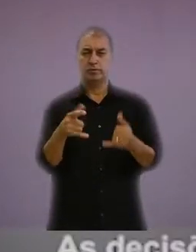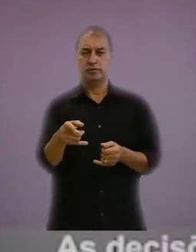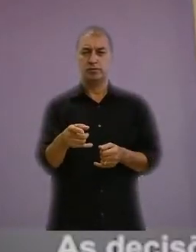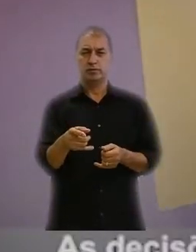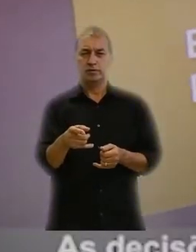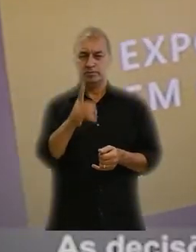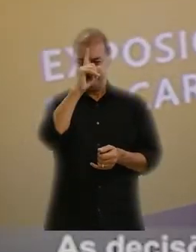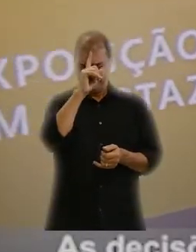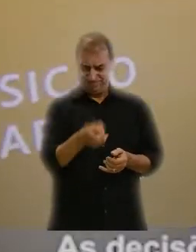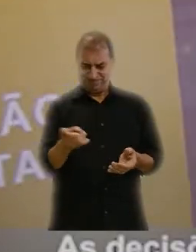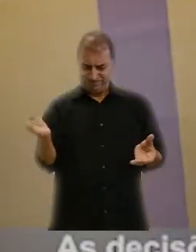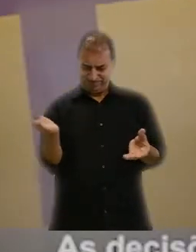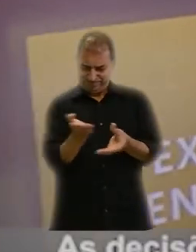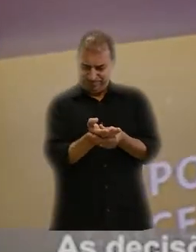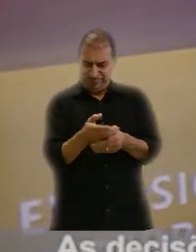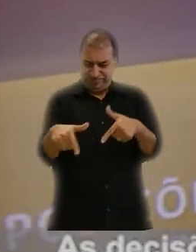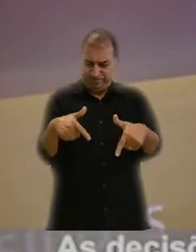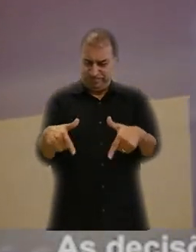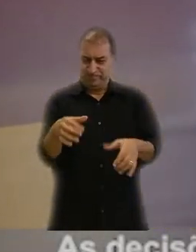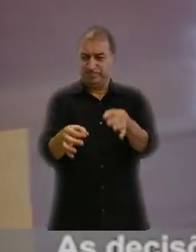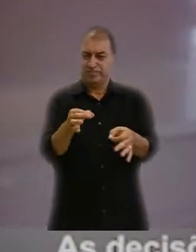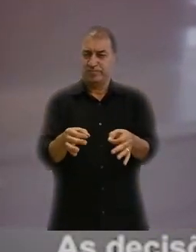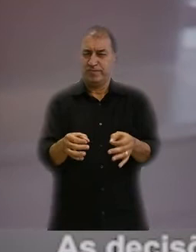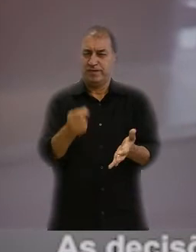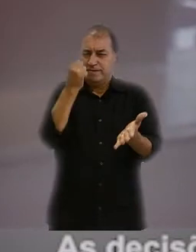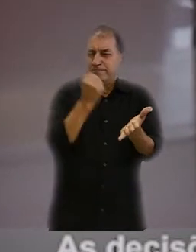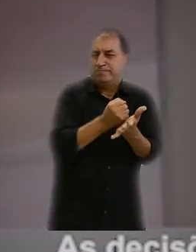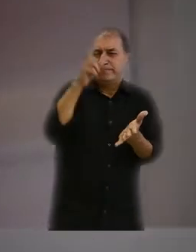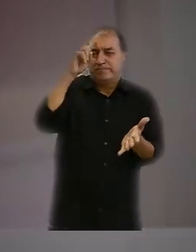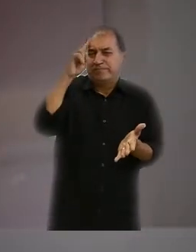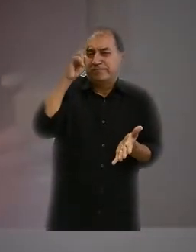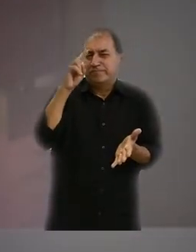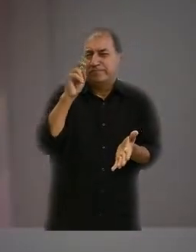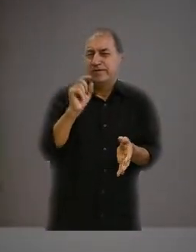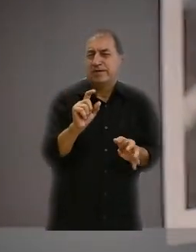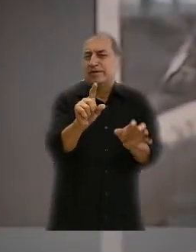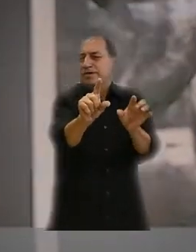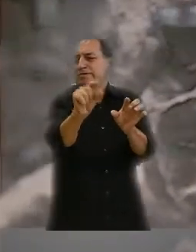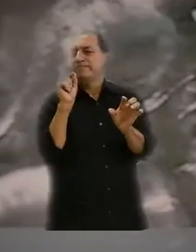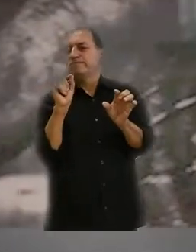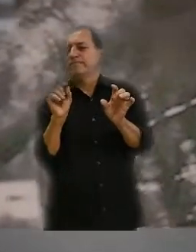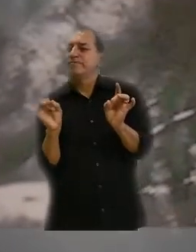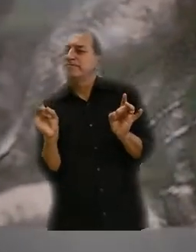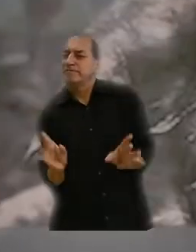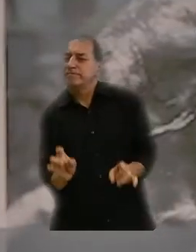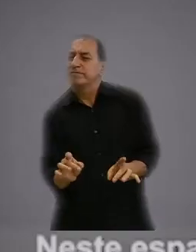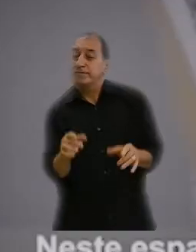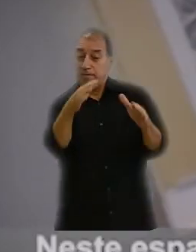As decisões judiciais trabalhistas que marcaram a história em Mato Grosso do Sul têm lugar de destaque no Memorial.